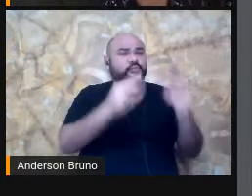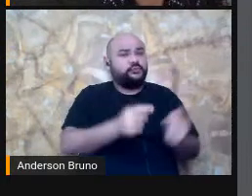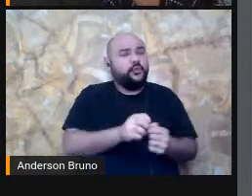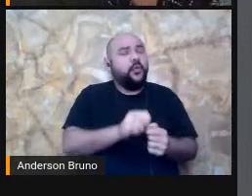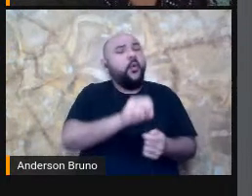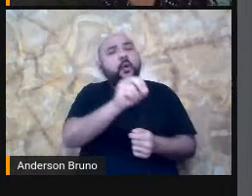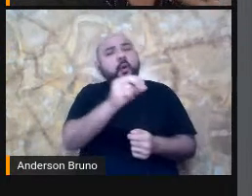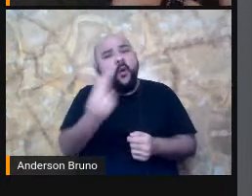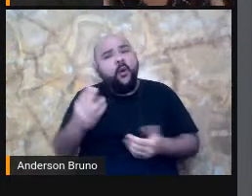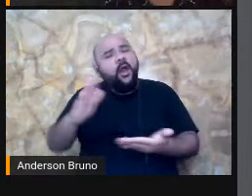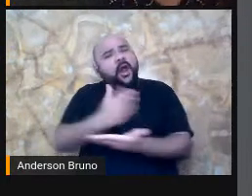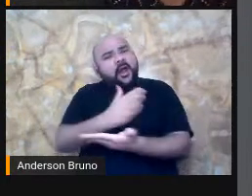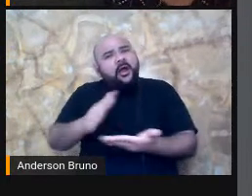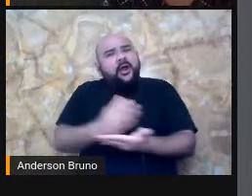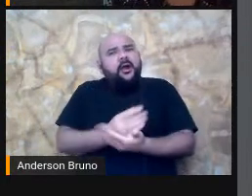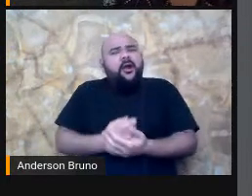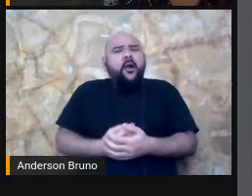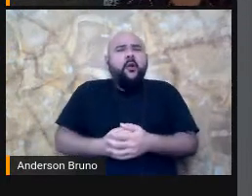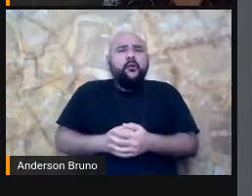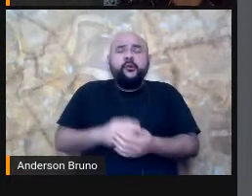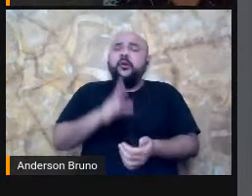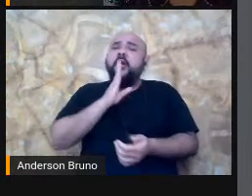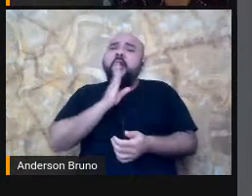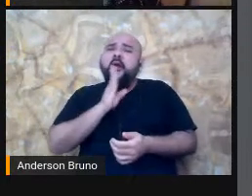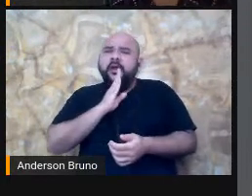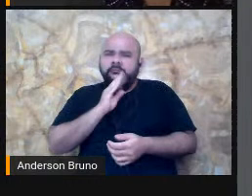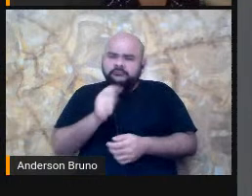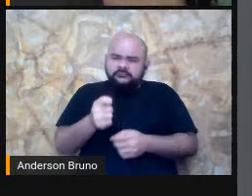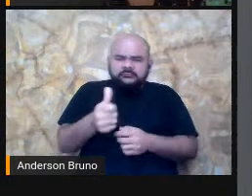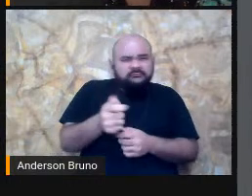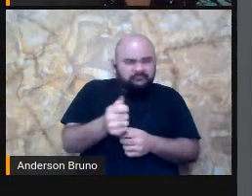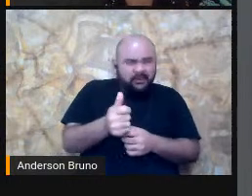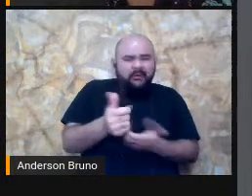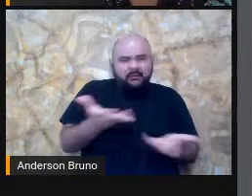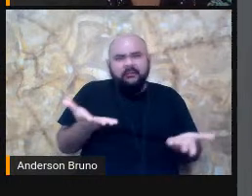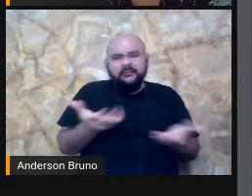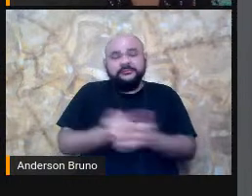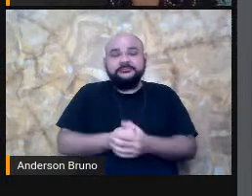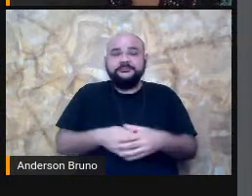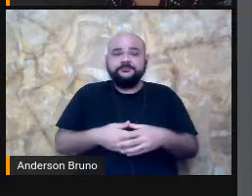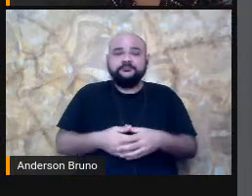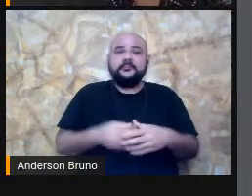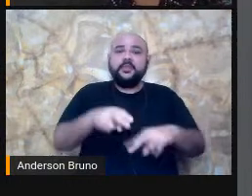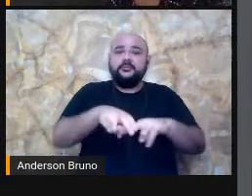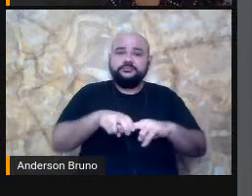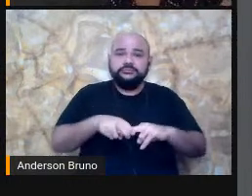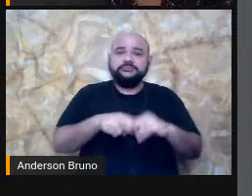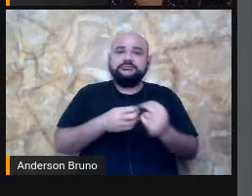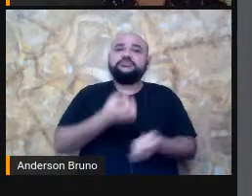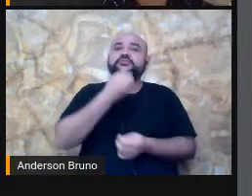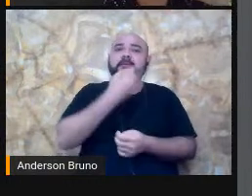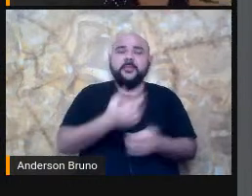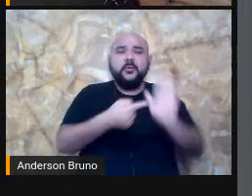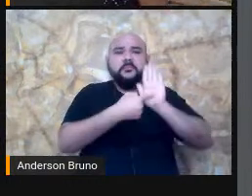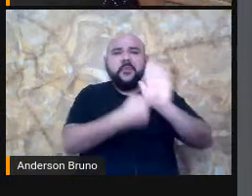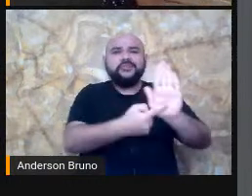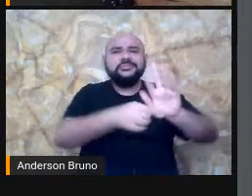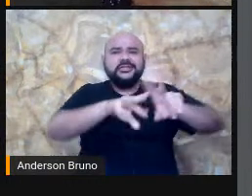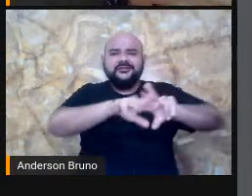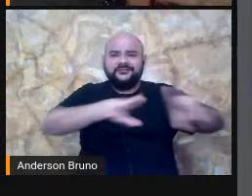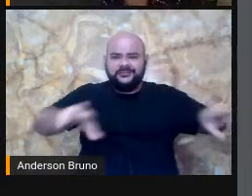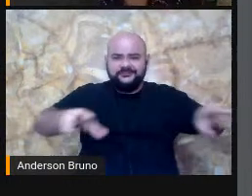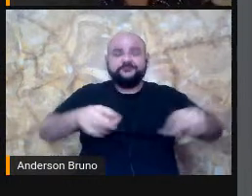Então é um público Variado Então por isso Né Tá aí Hoje eu tenho A plataforma Do